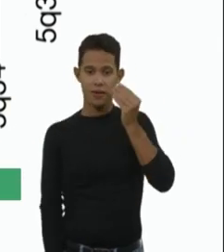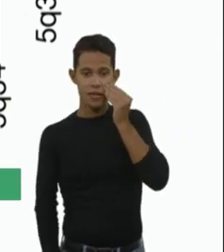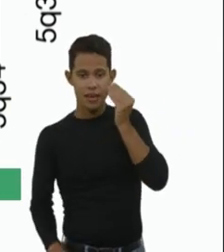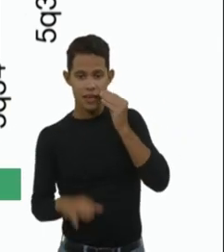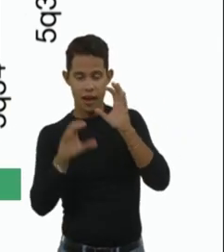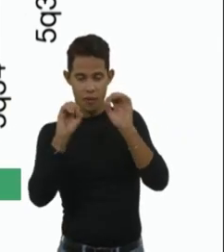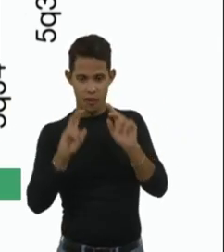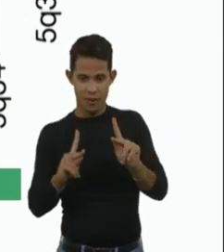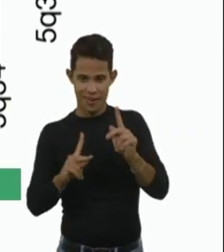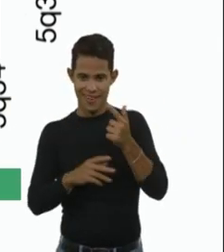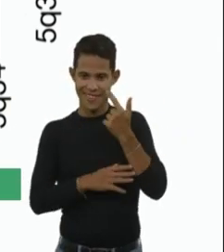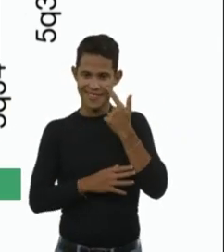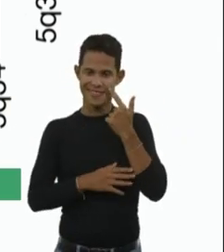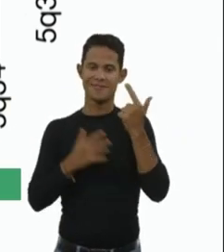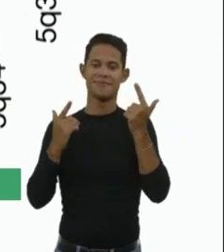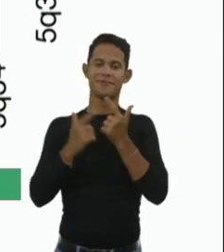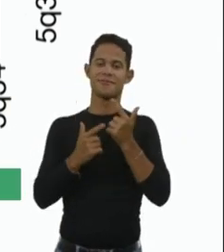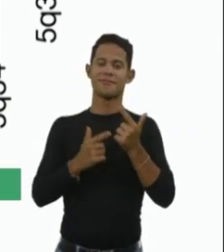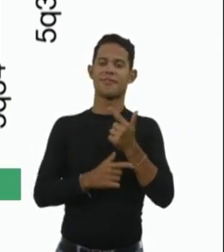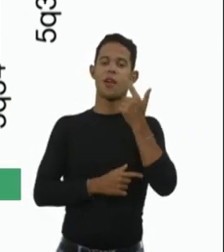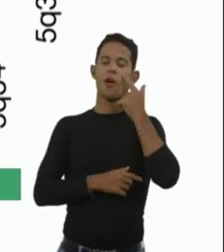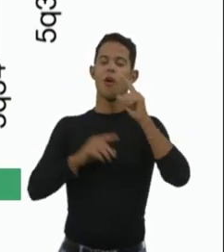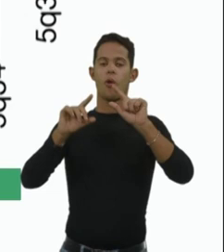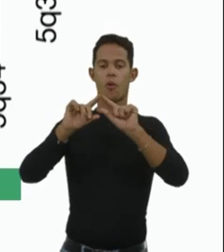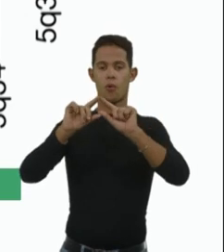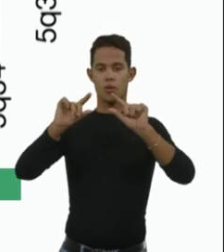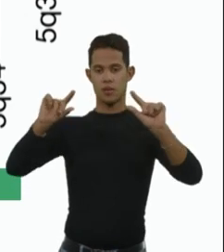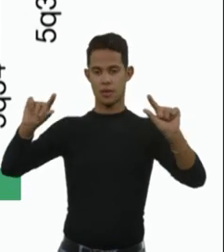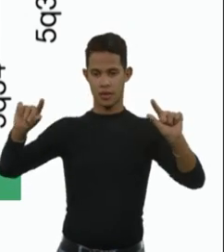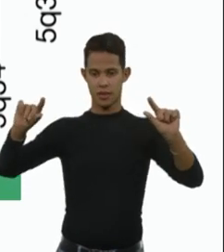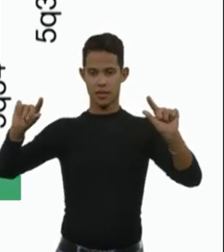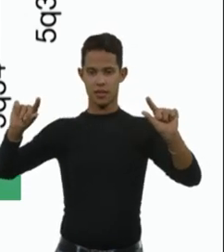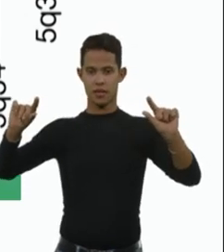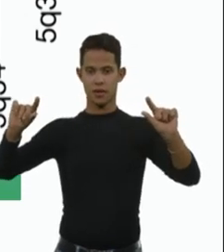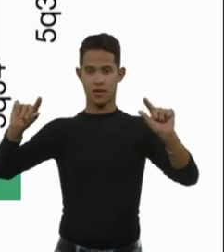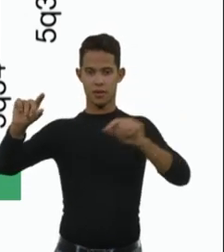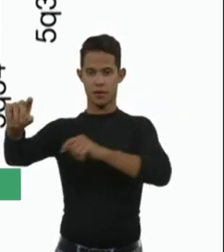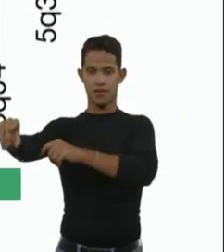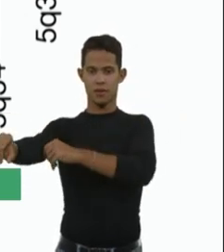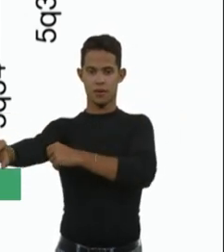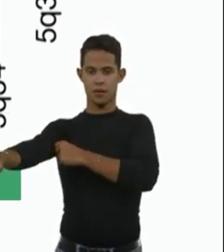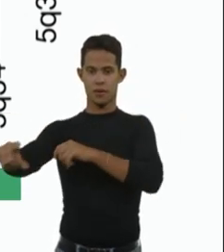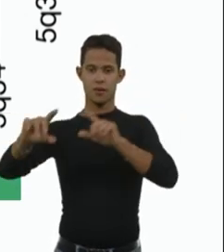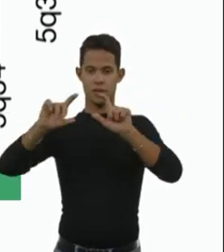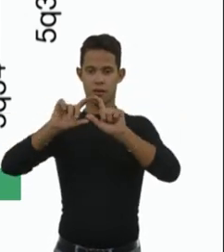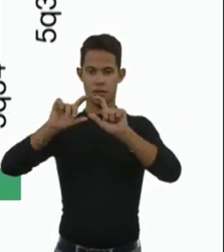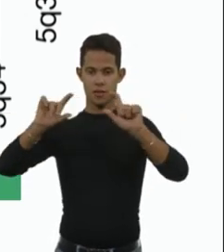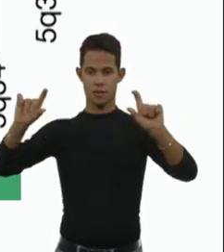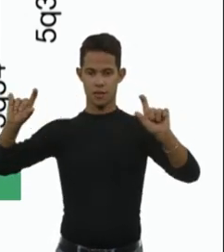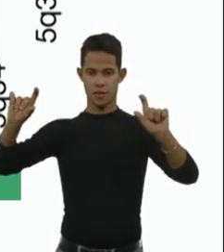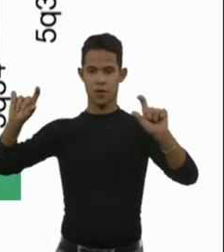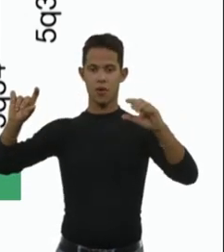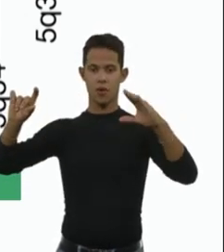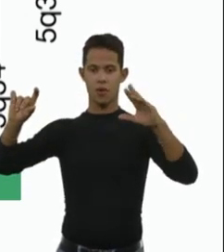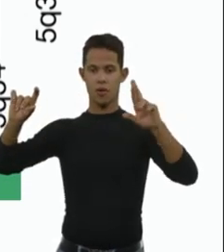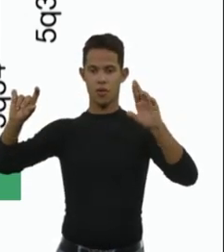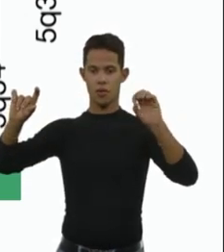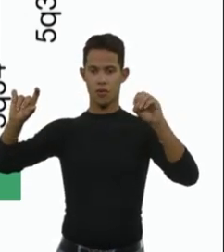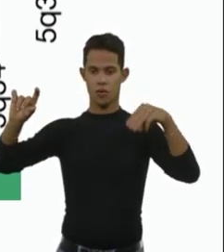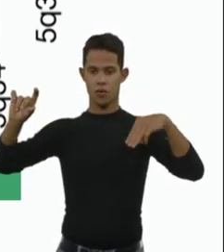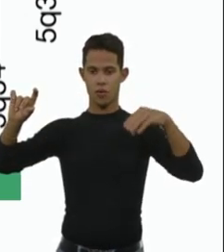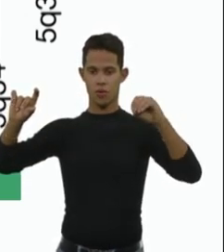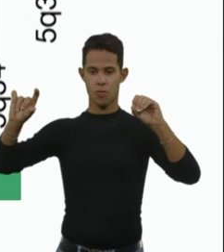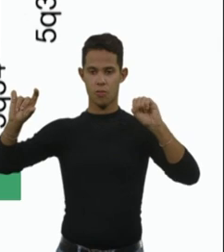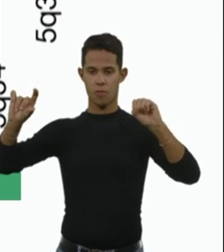gente olhar aqui o gene SM, aqui a gente tem o cromossomo 5Q, desculpa, então aqui no braço